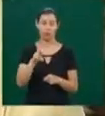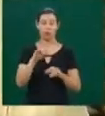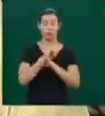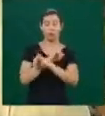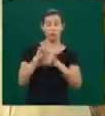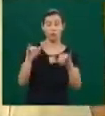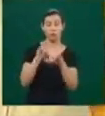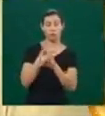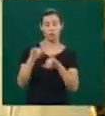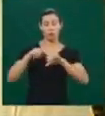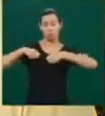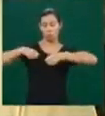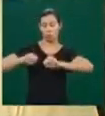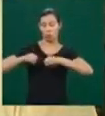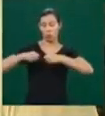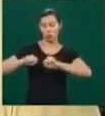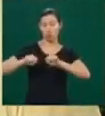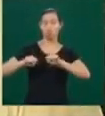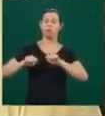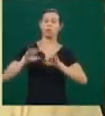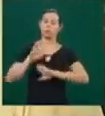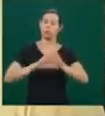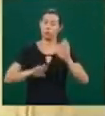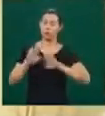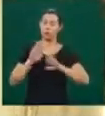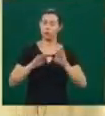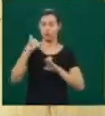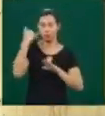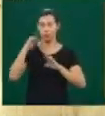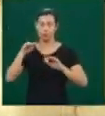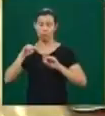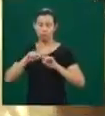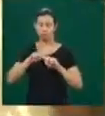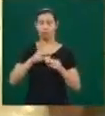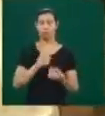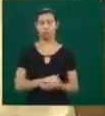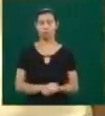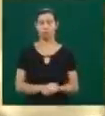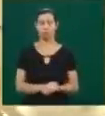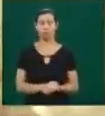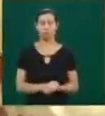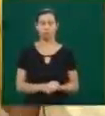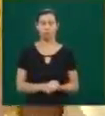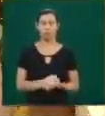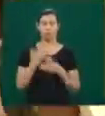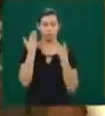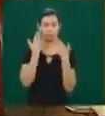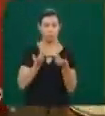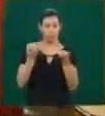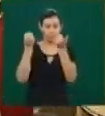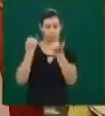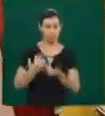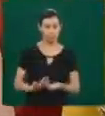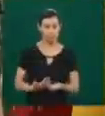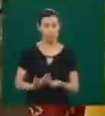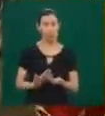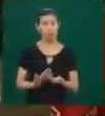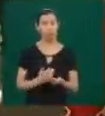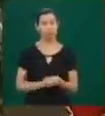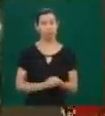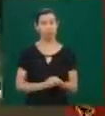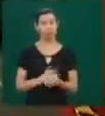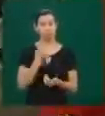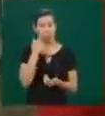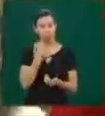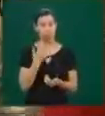diminuir esses acidentes. Então, Maurílio, muito obrigada pelas informações. E agora, pessoal, vocês conferem um pouco